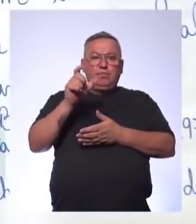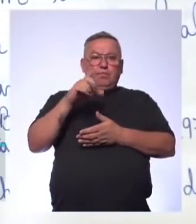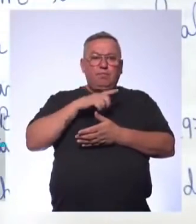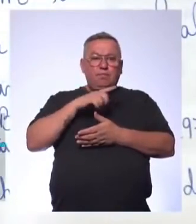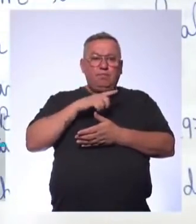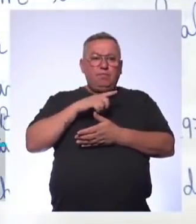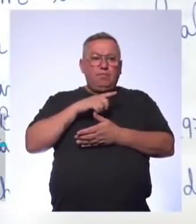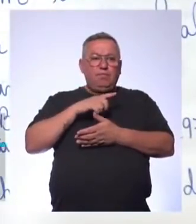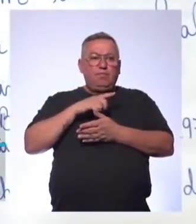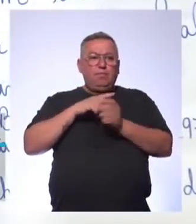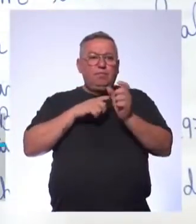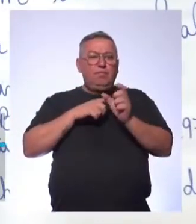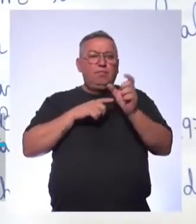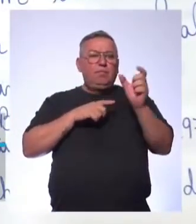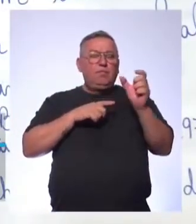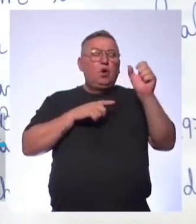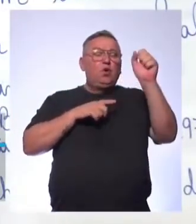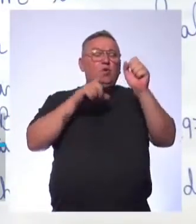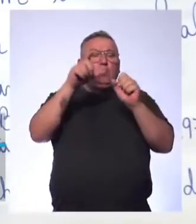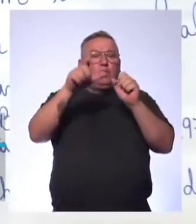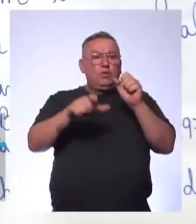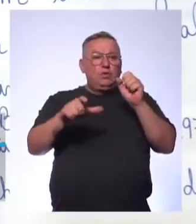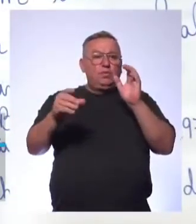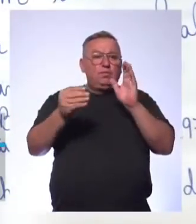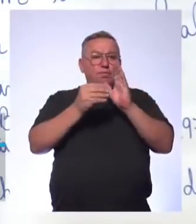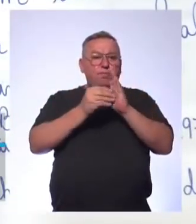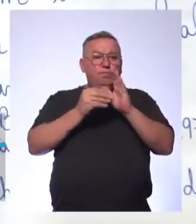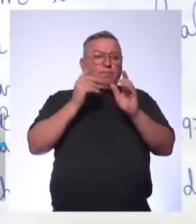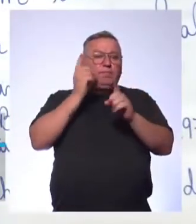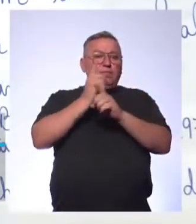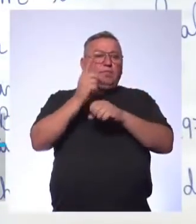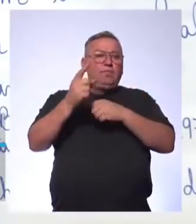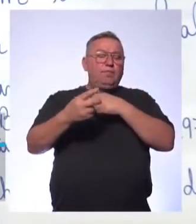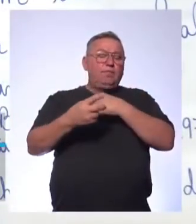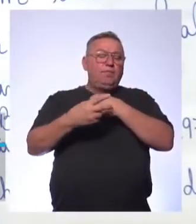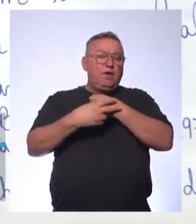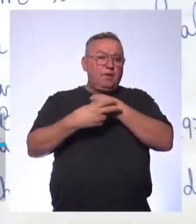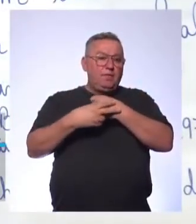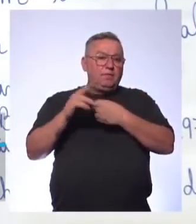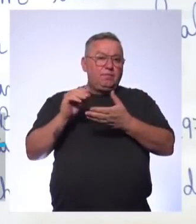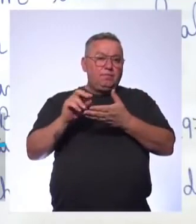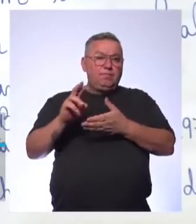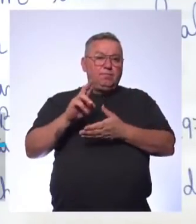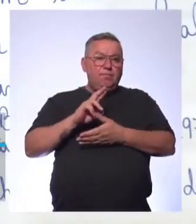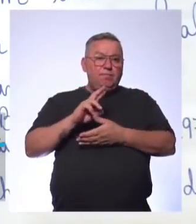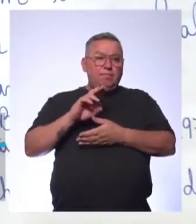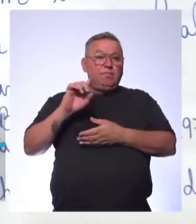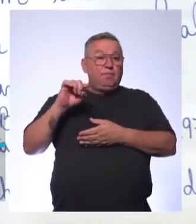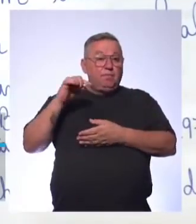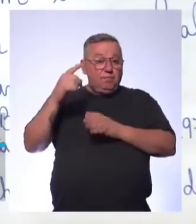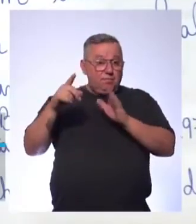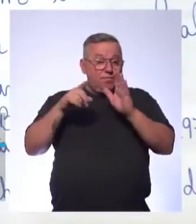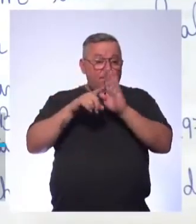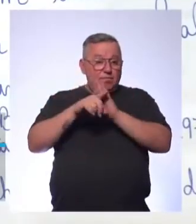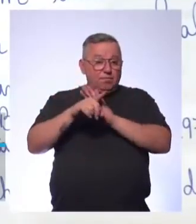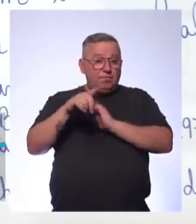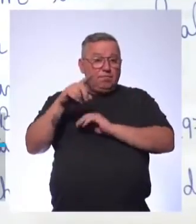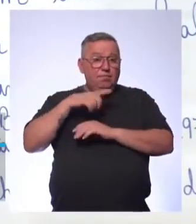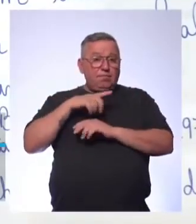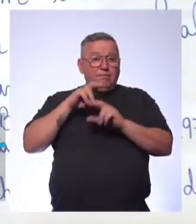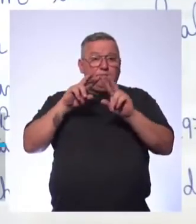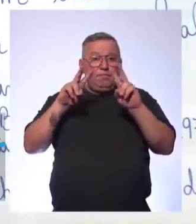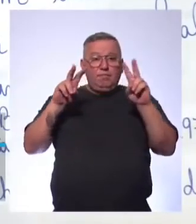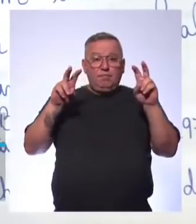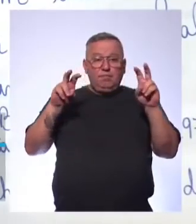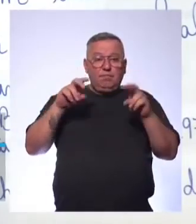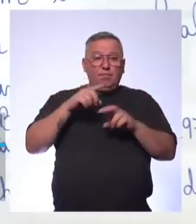estava ali Pegar o sujeito da pergunta e pôr na resposta Localizar o verbo da pergunta e pôr na resposta E na própria pergunta já tinha o assunto